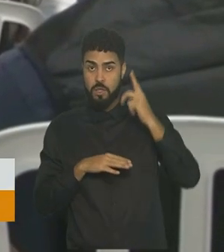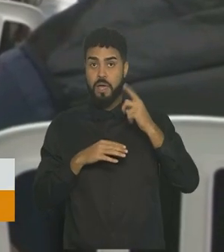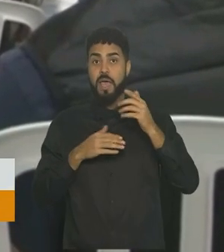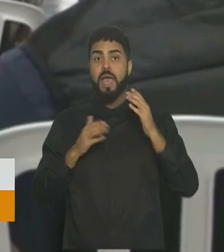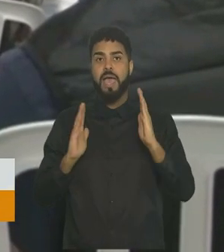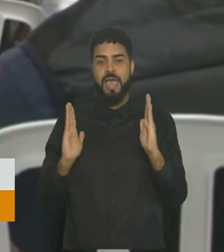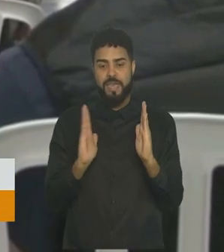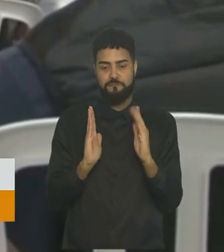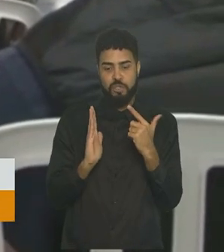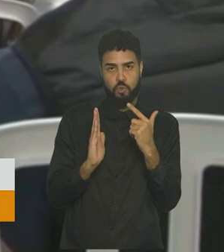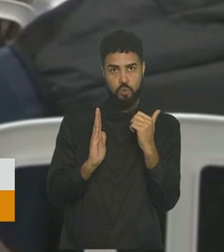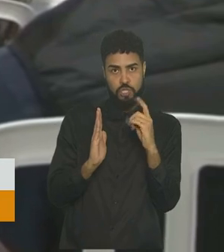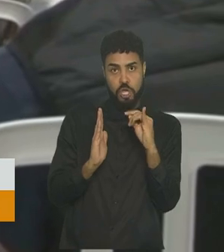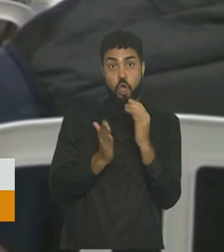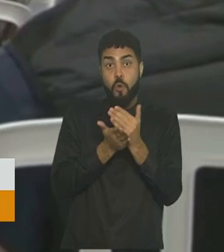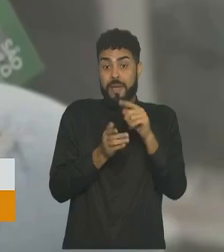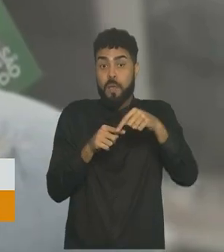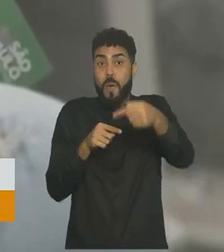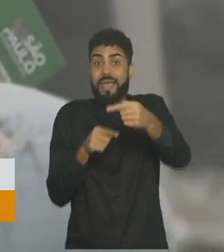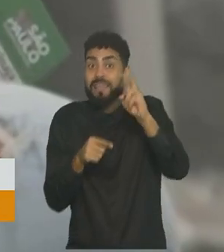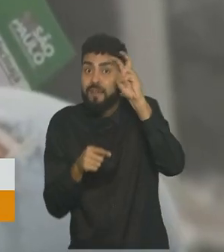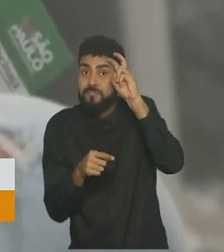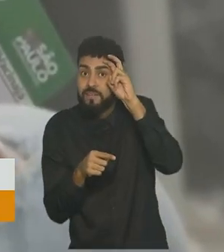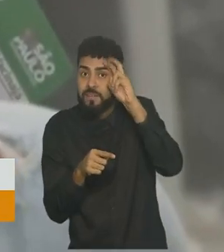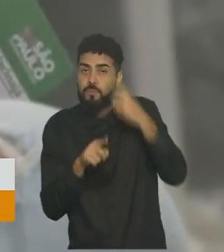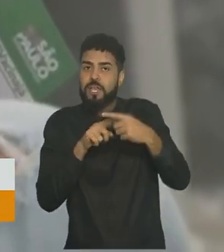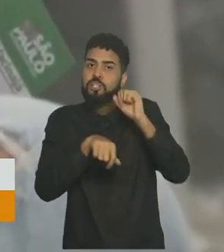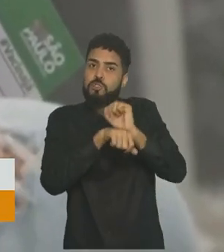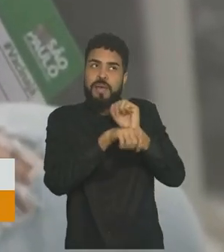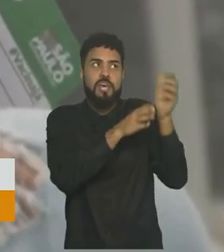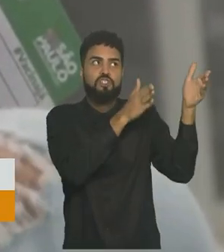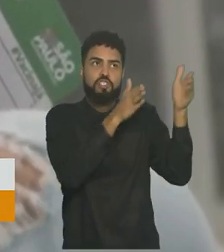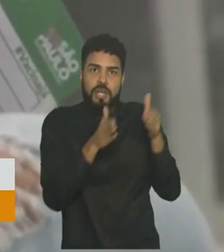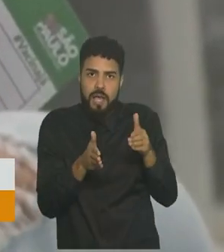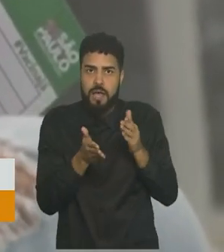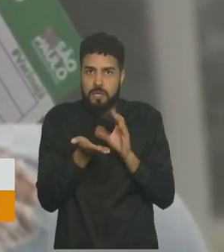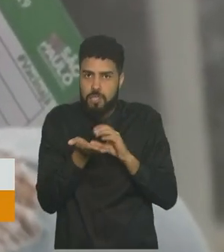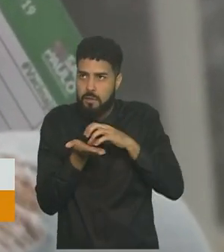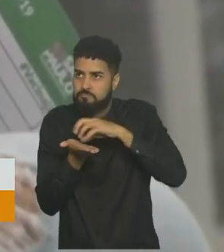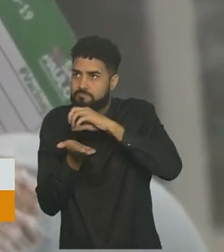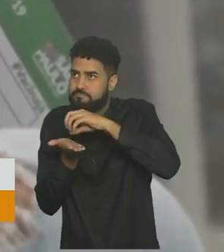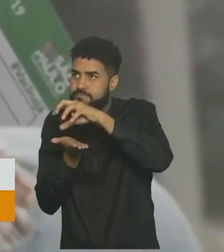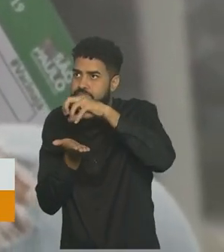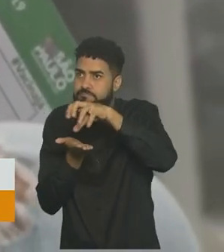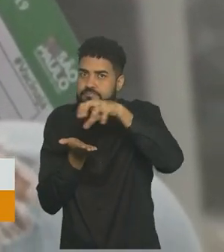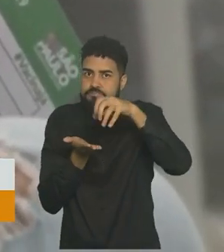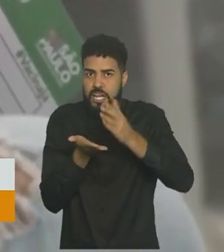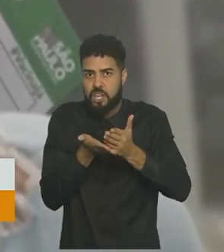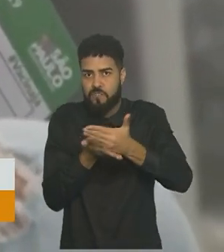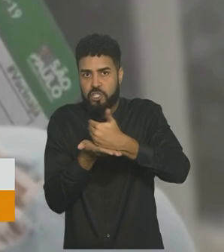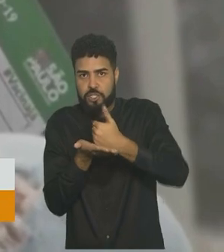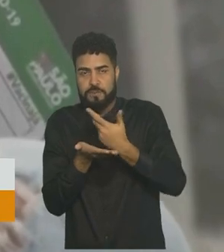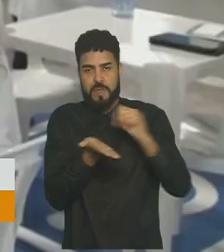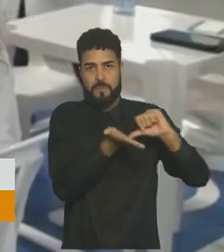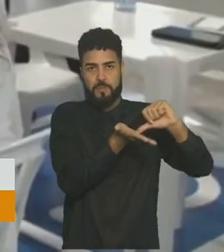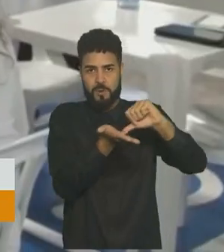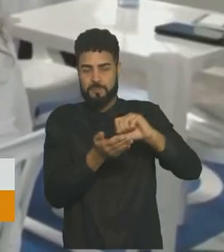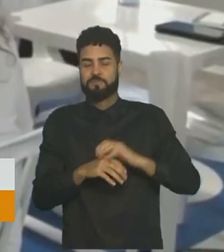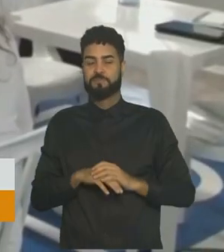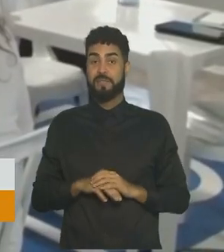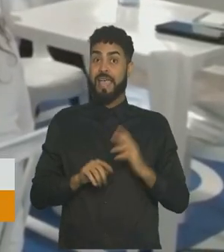partir de quinta-feira. Isso porque depende ainda da distribuição de doses para os postos. Já a imunização de